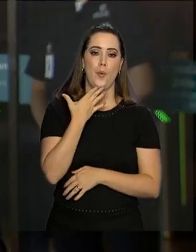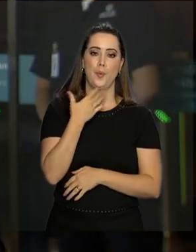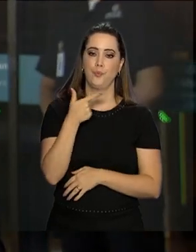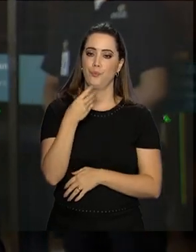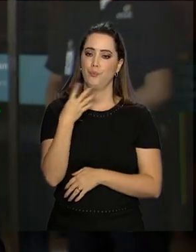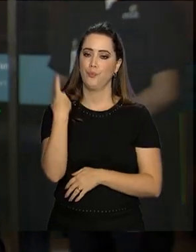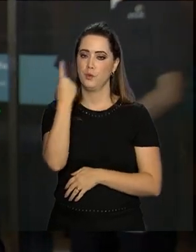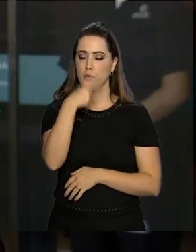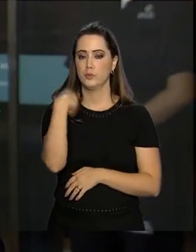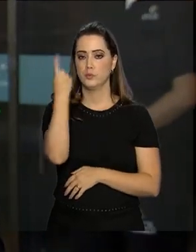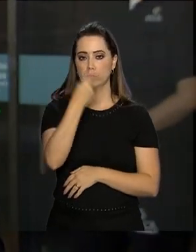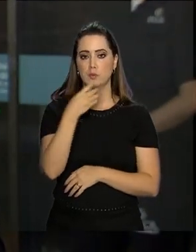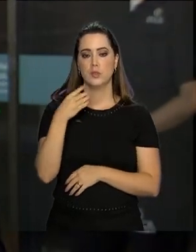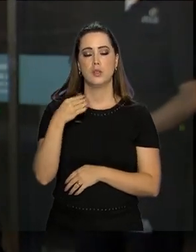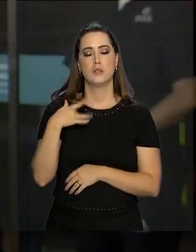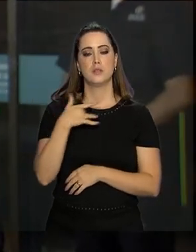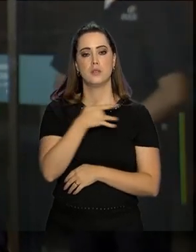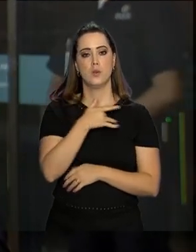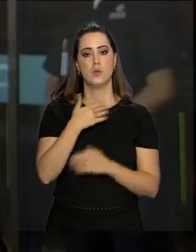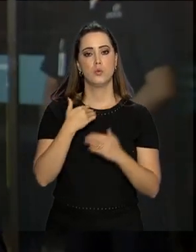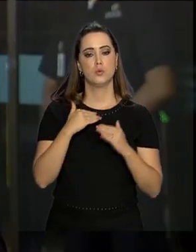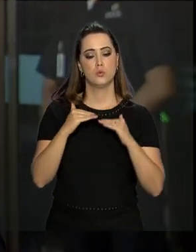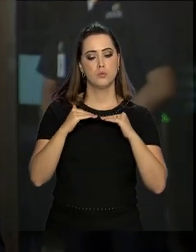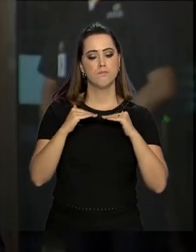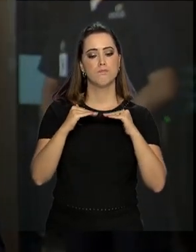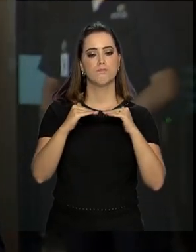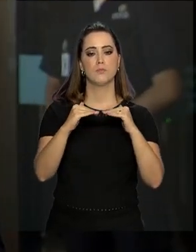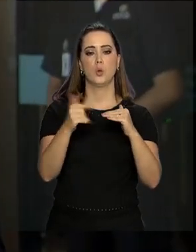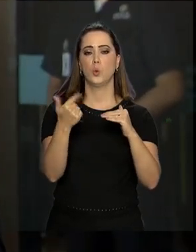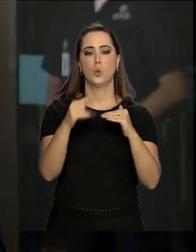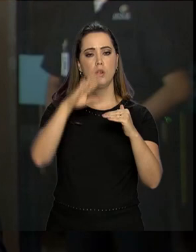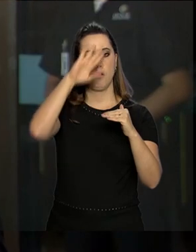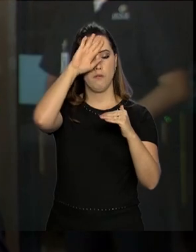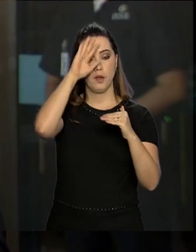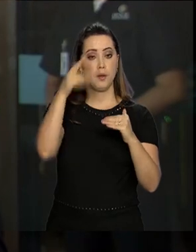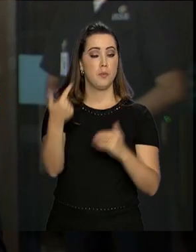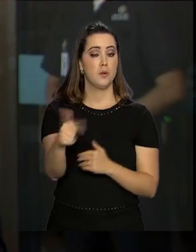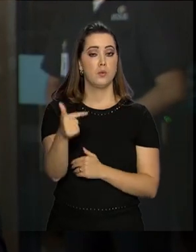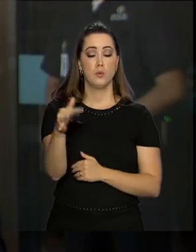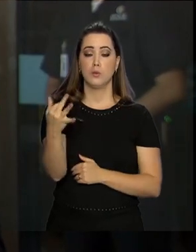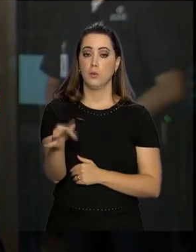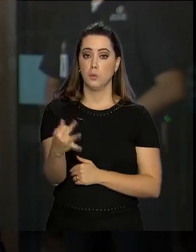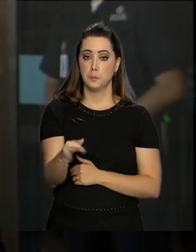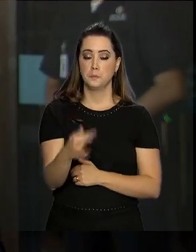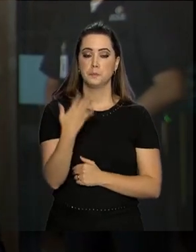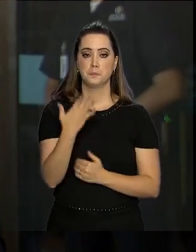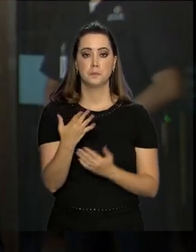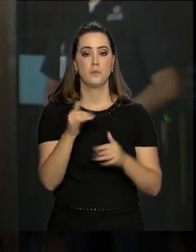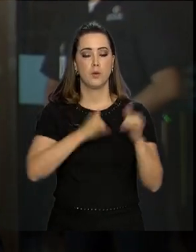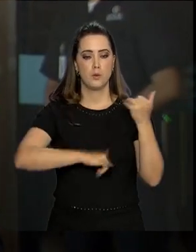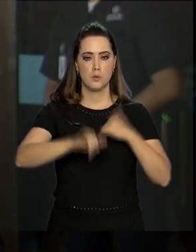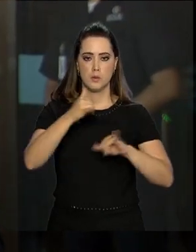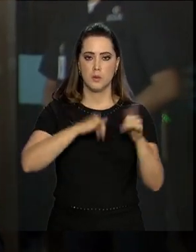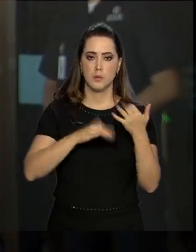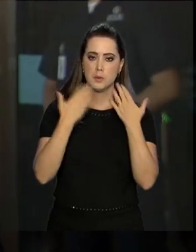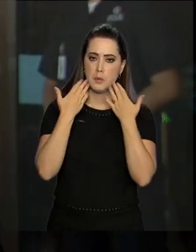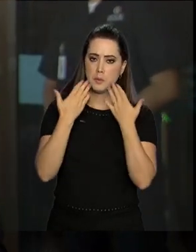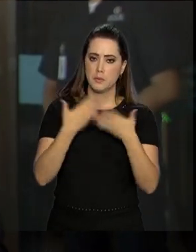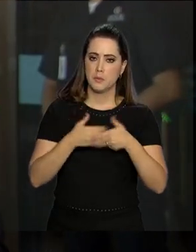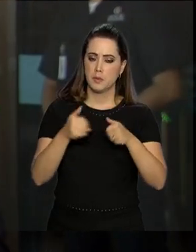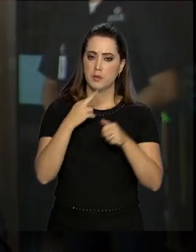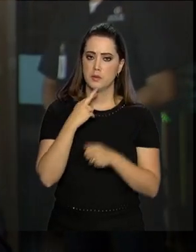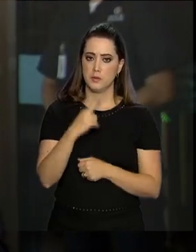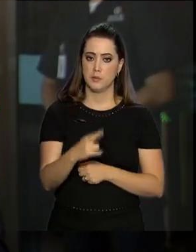horas. O quadro clínico continua estável e ele segue sem febre e sem dor. Os exames laboratoriais apresentaram melhores